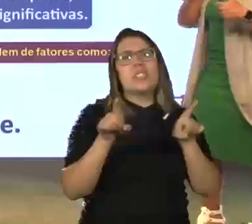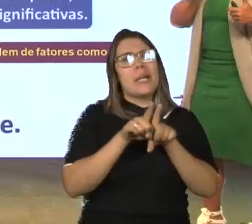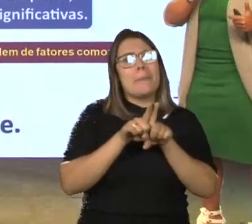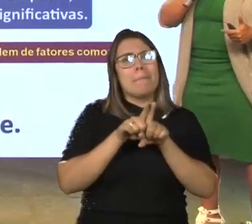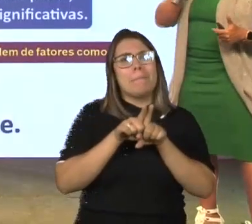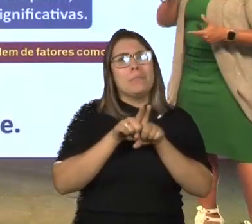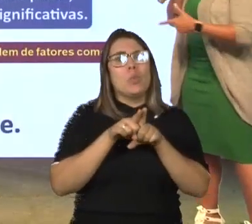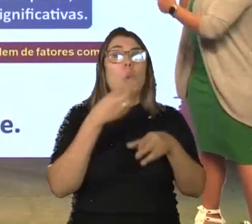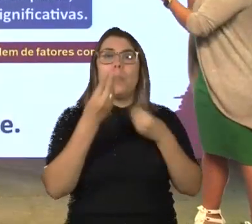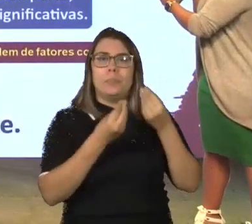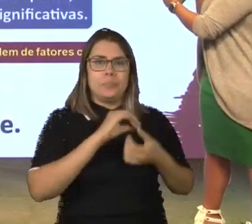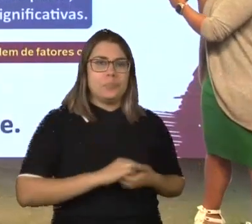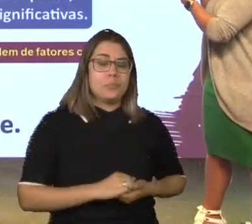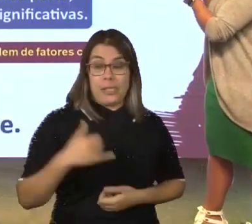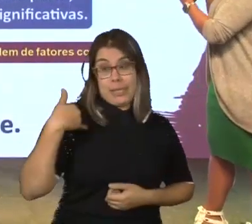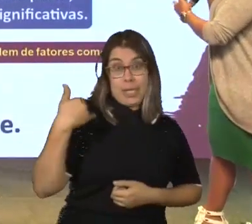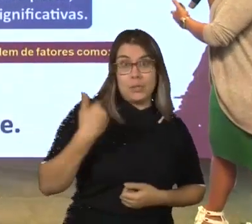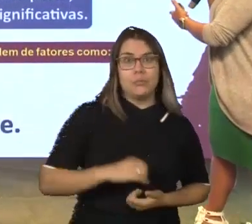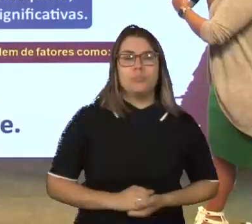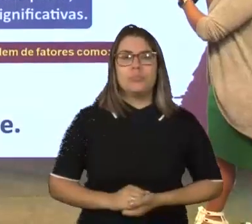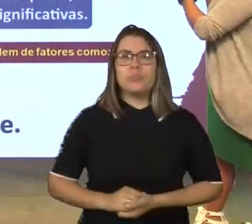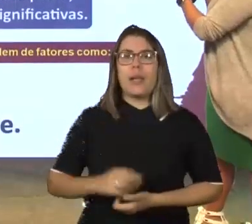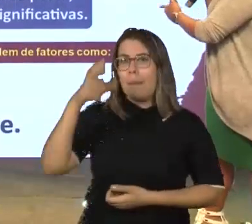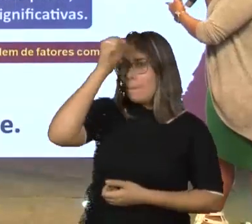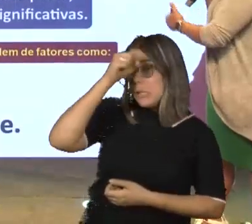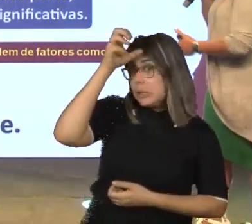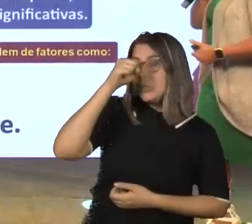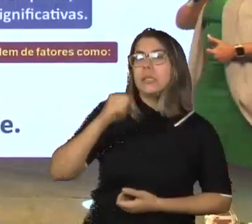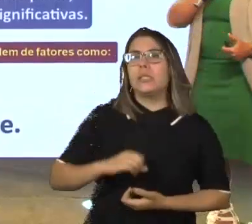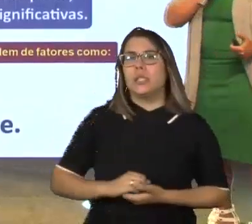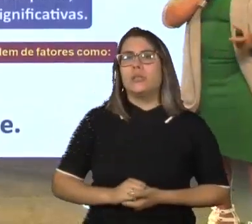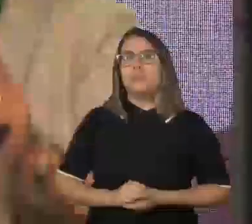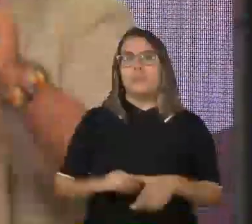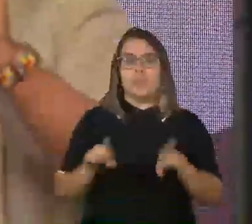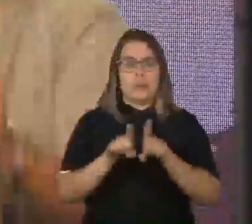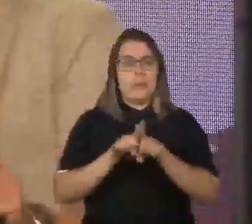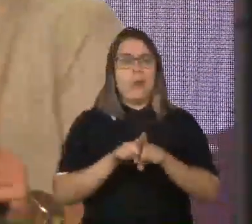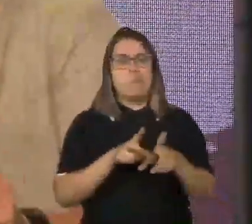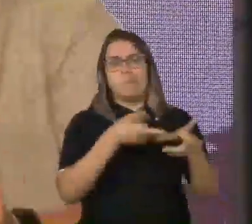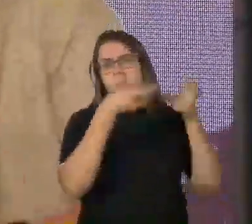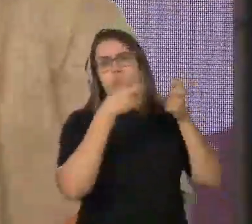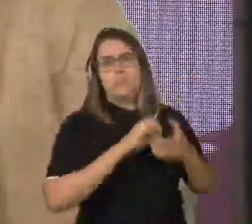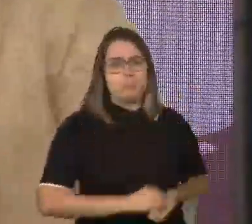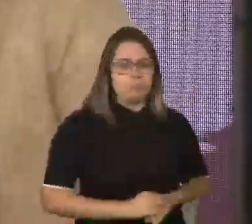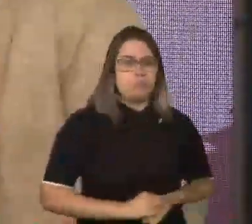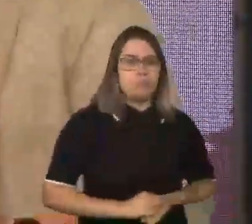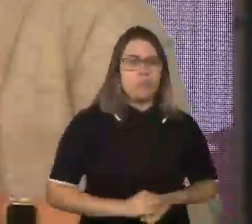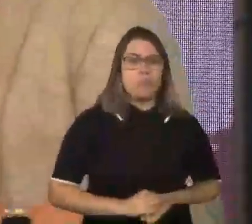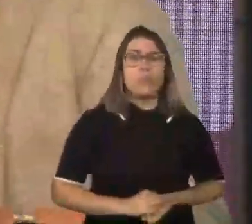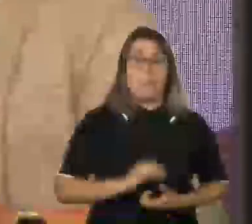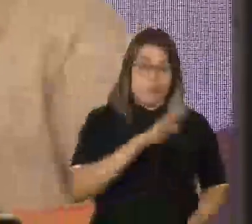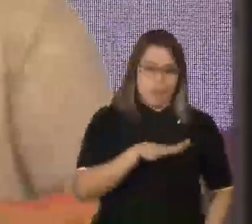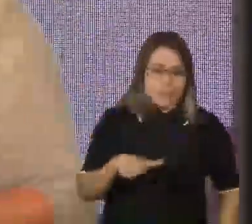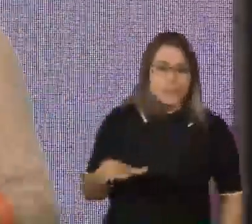fatores como idade, nível de aprendizagem, assunto abordado em classe. Vamos dar um grande exemplo. Quando